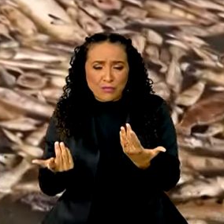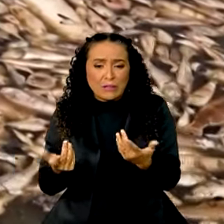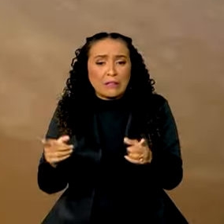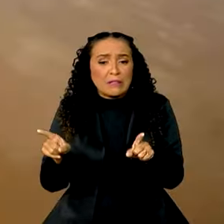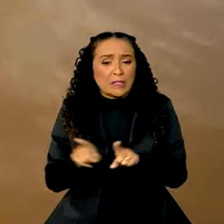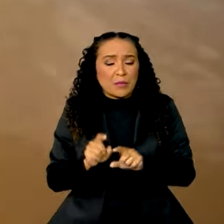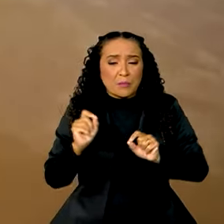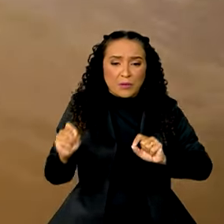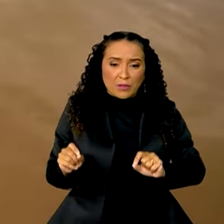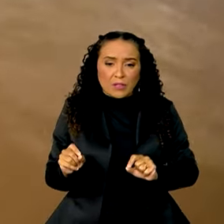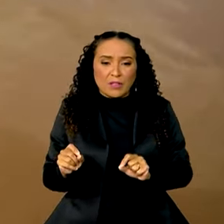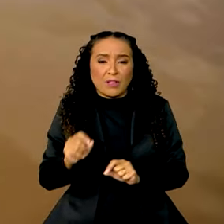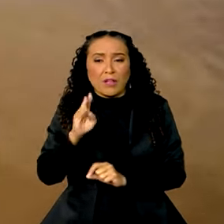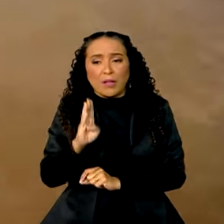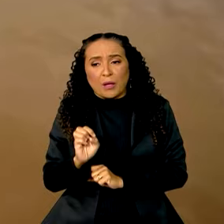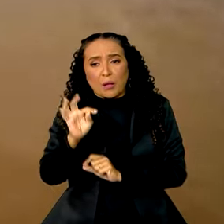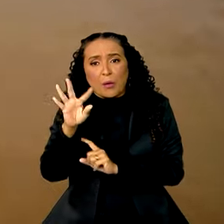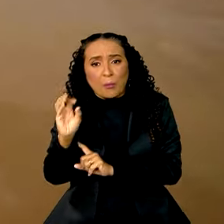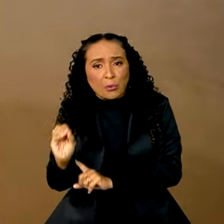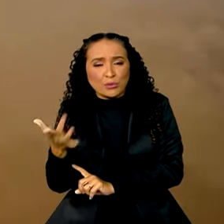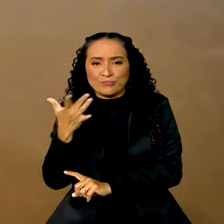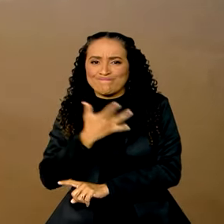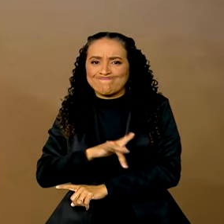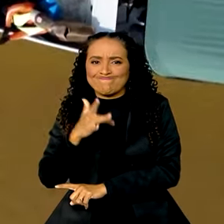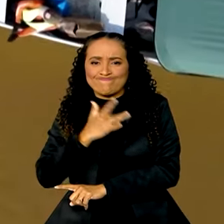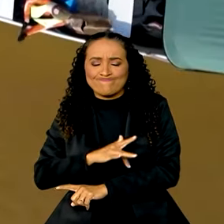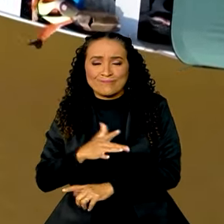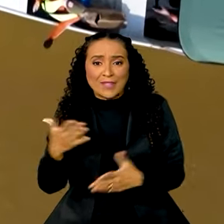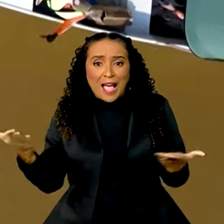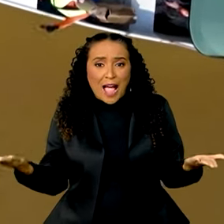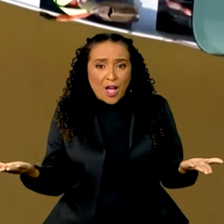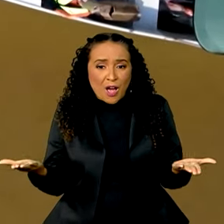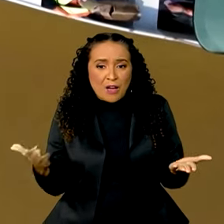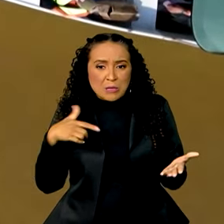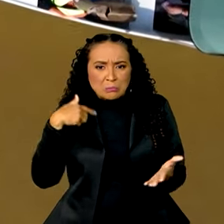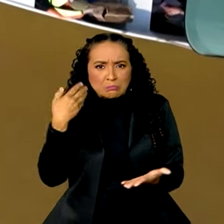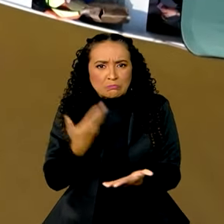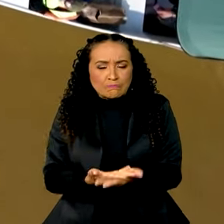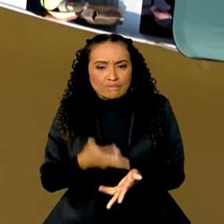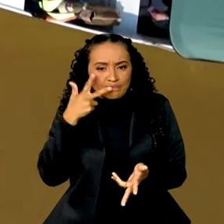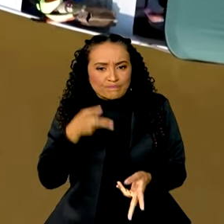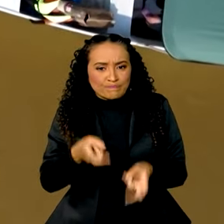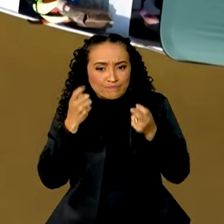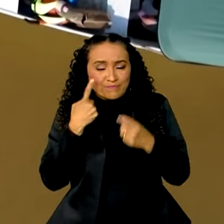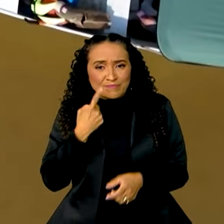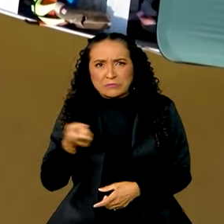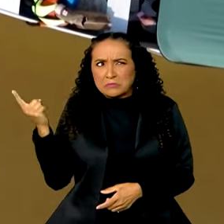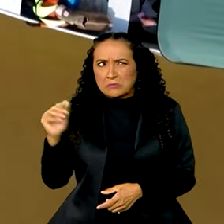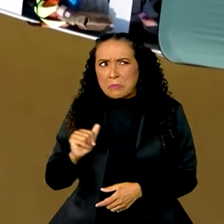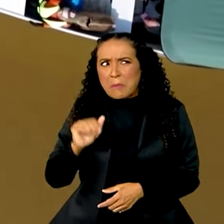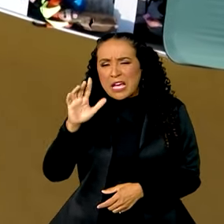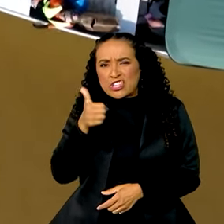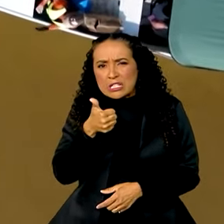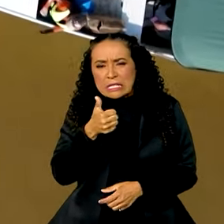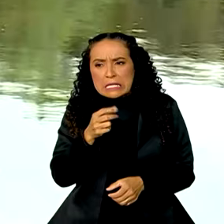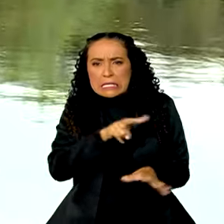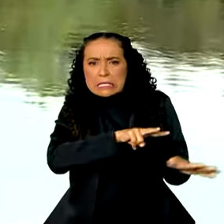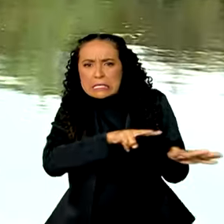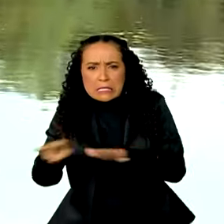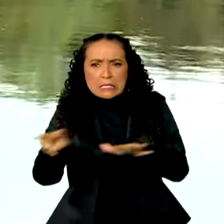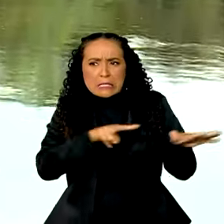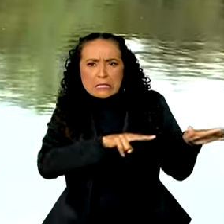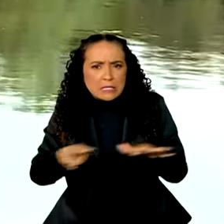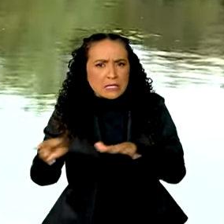mesmo os botos. E até hoje agora a gente vê, ó, tá com mais de semanas,